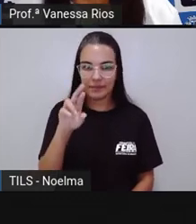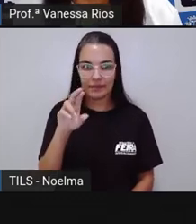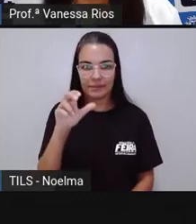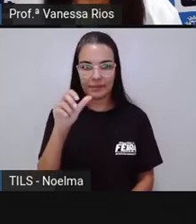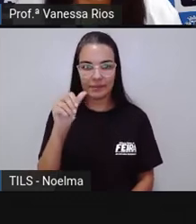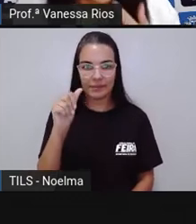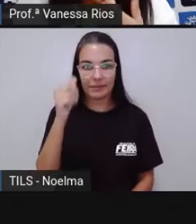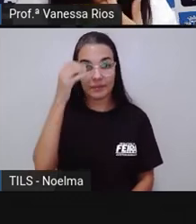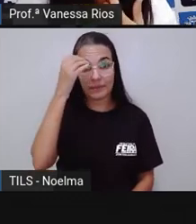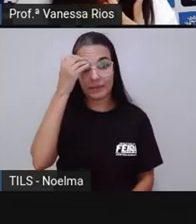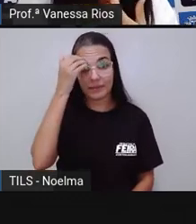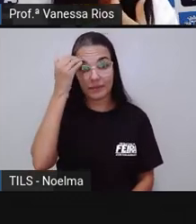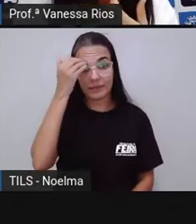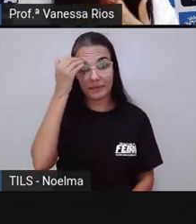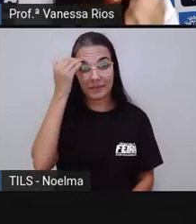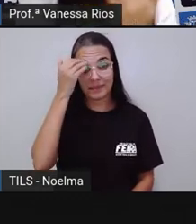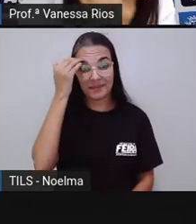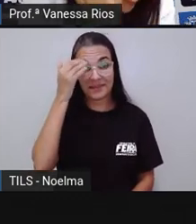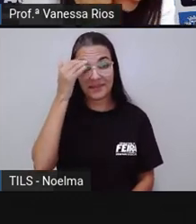Não xícara, não xícara, xícara.